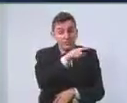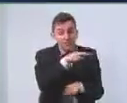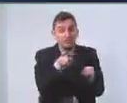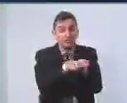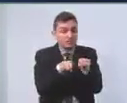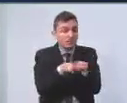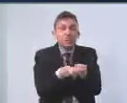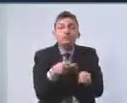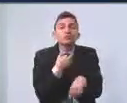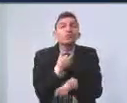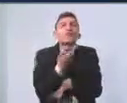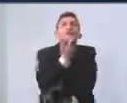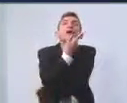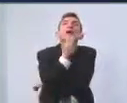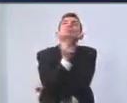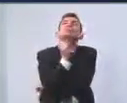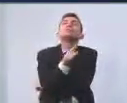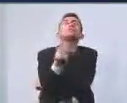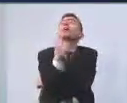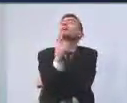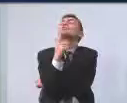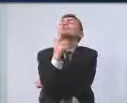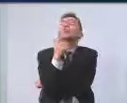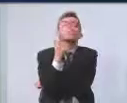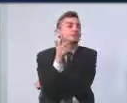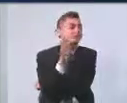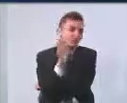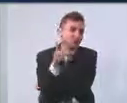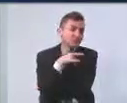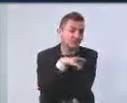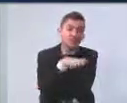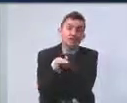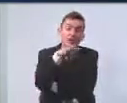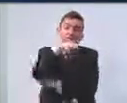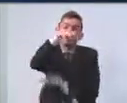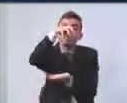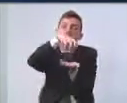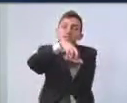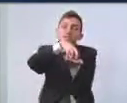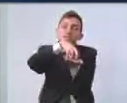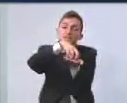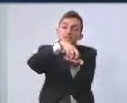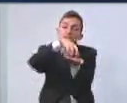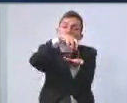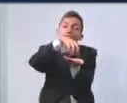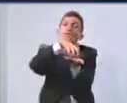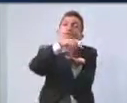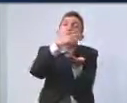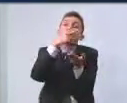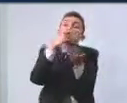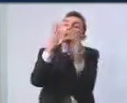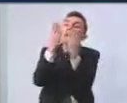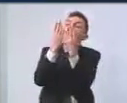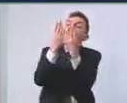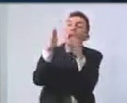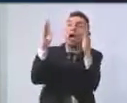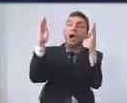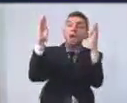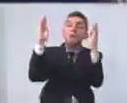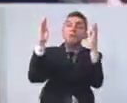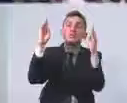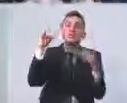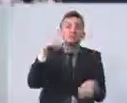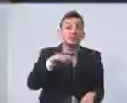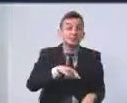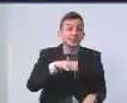negar a nossa posição geográfica, não dá para negar que nós estamos na porta da maior cidade do